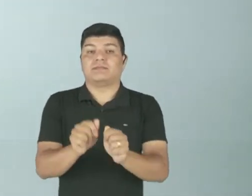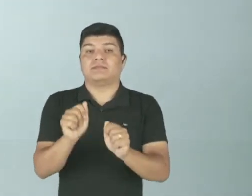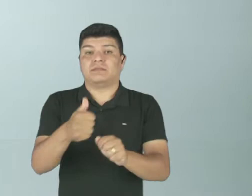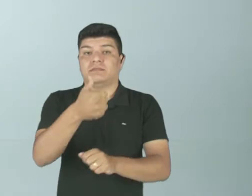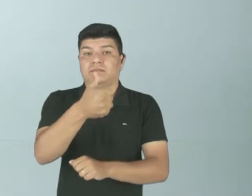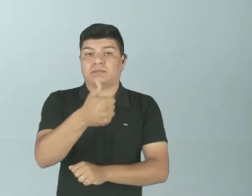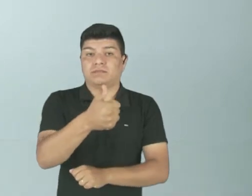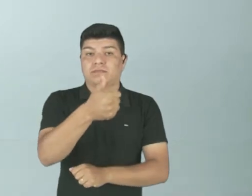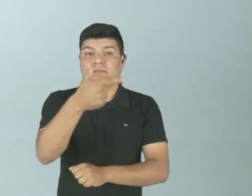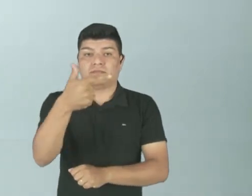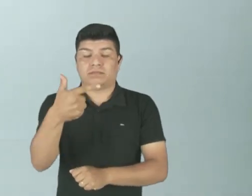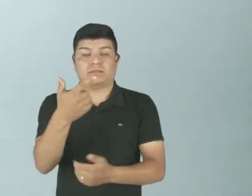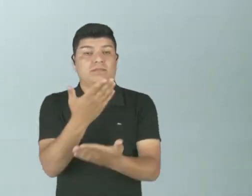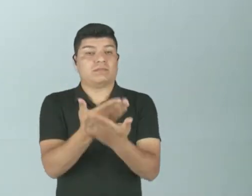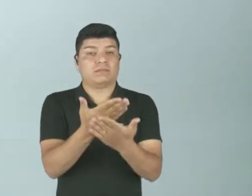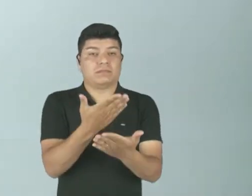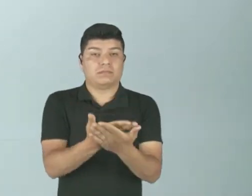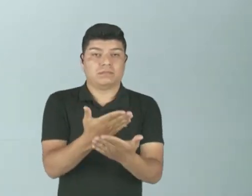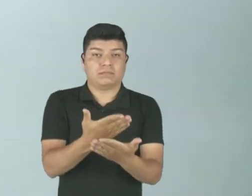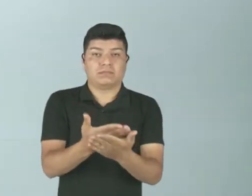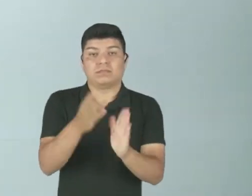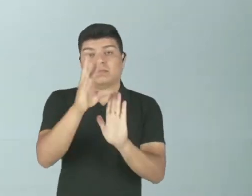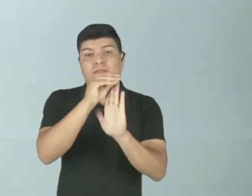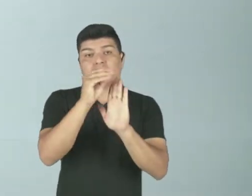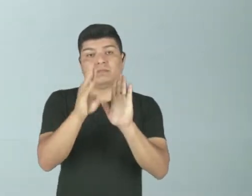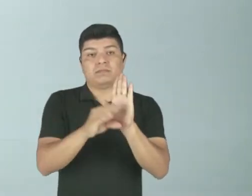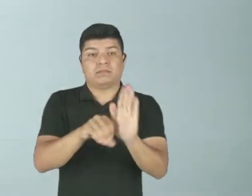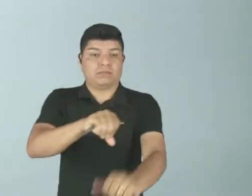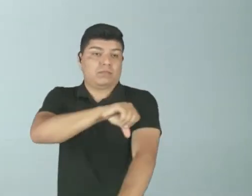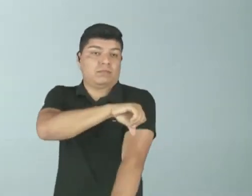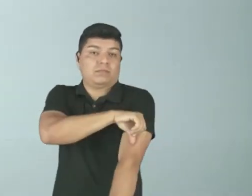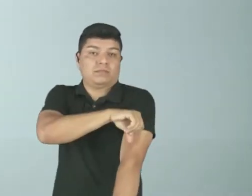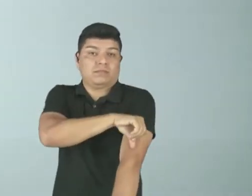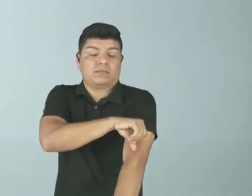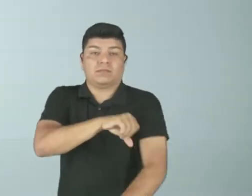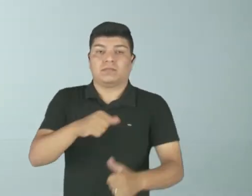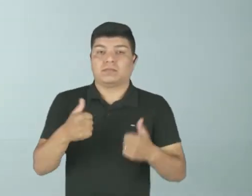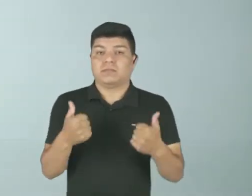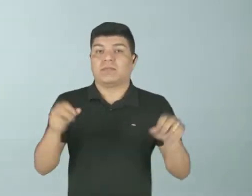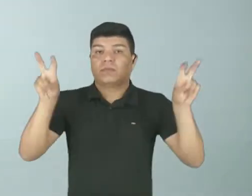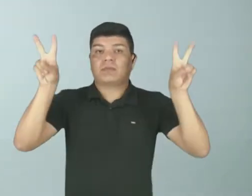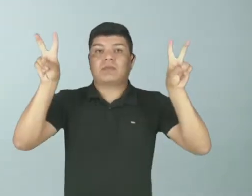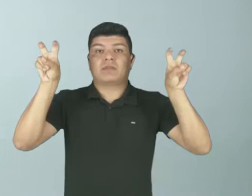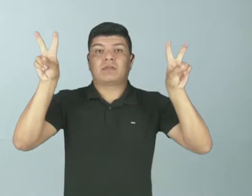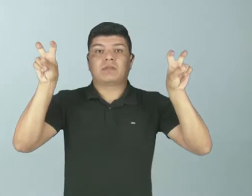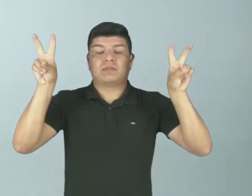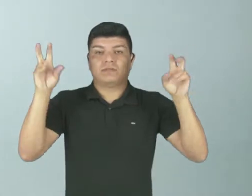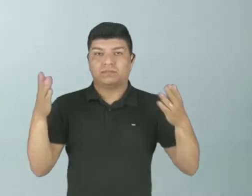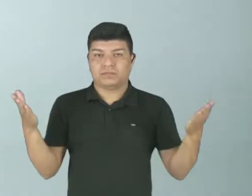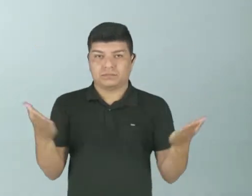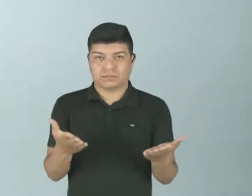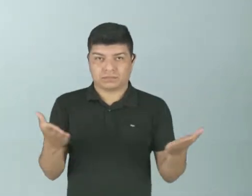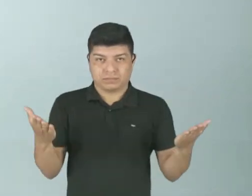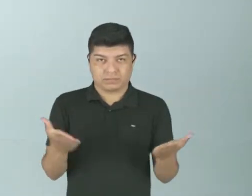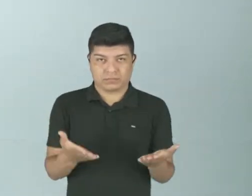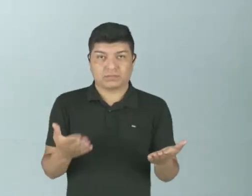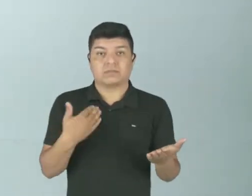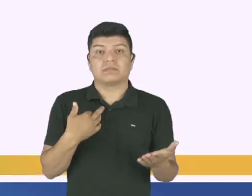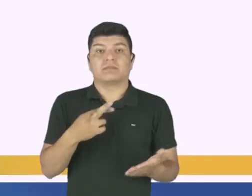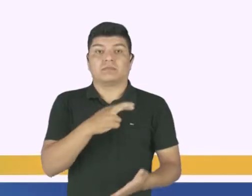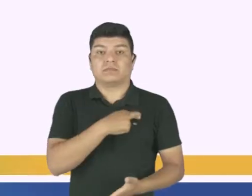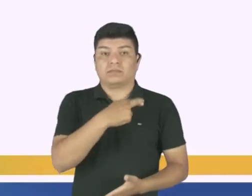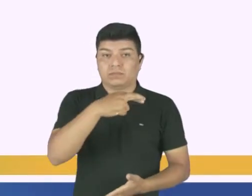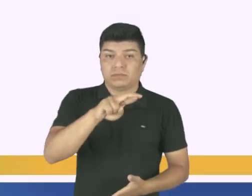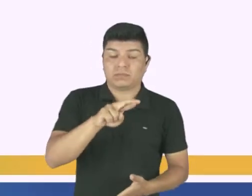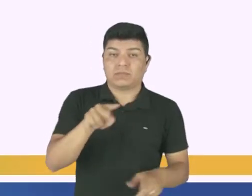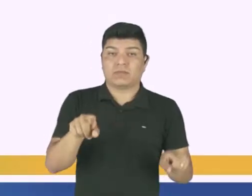12ª aula, conteúdo para o 9º ano, e a temática que vamos estar trabalhando hoje é a religião